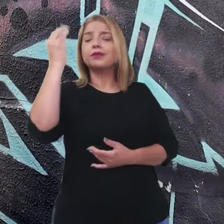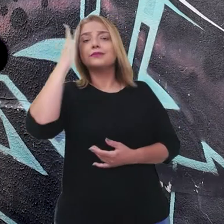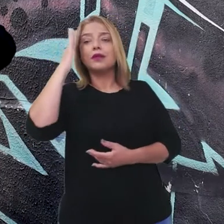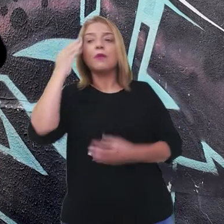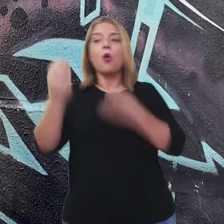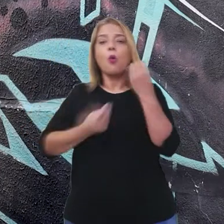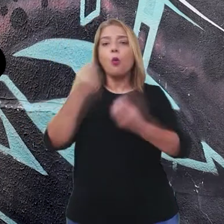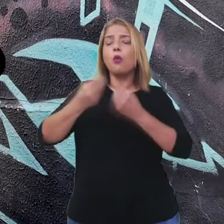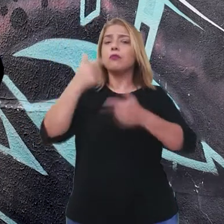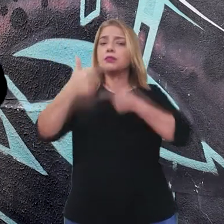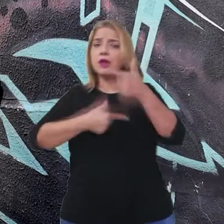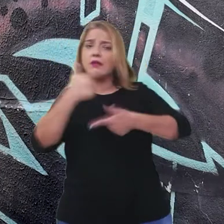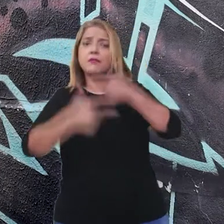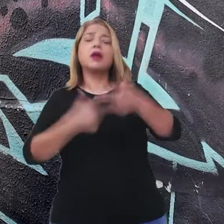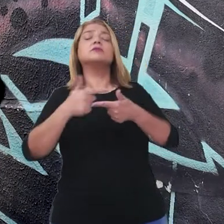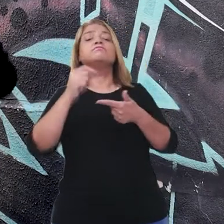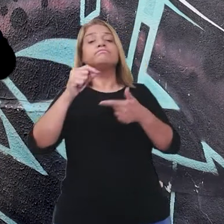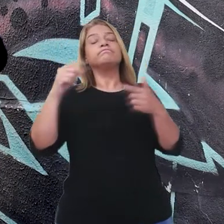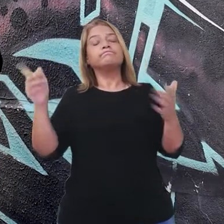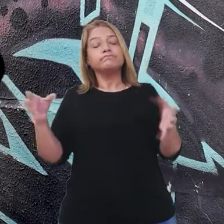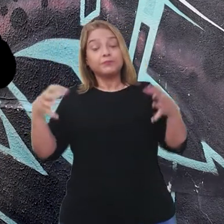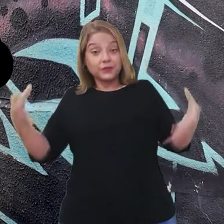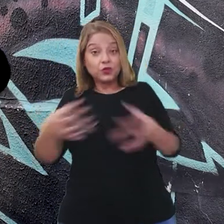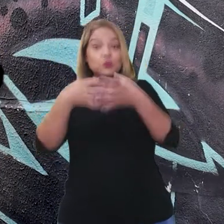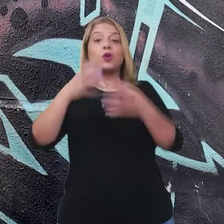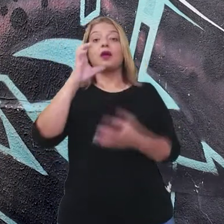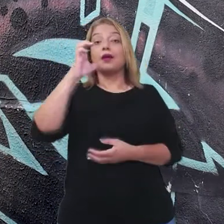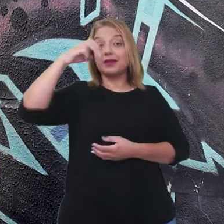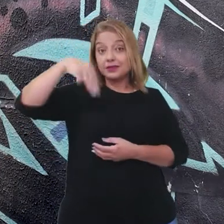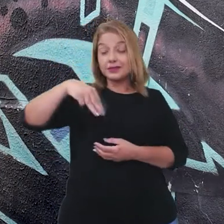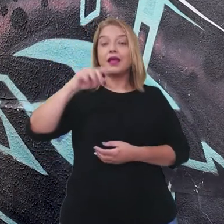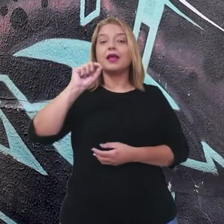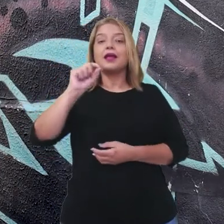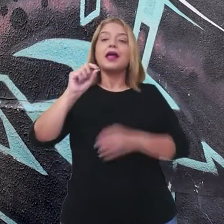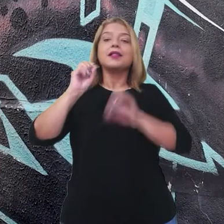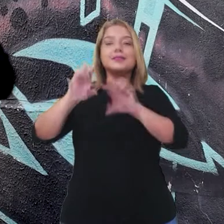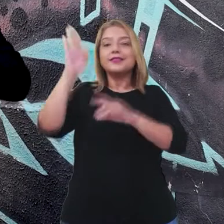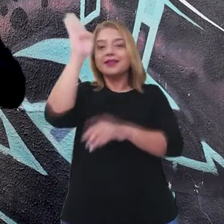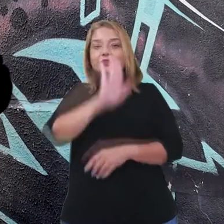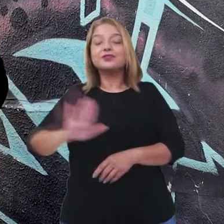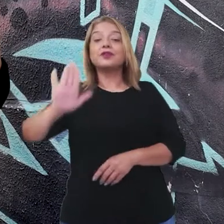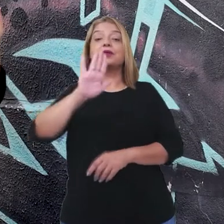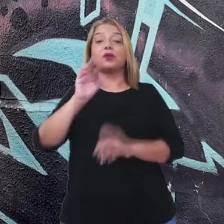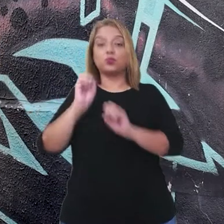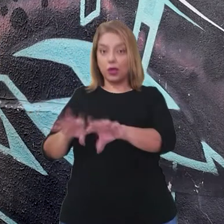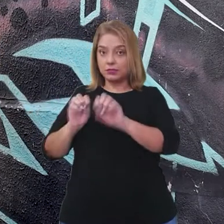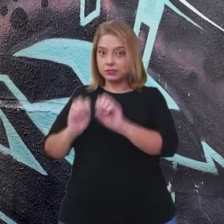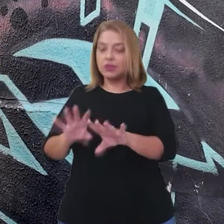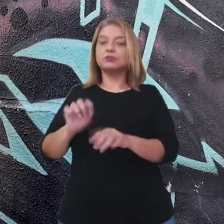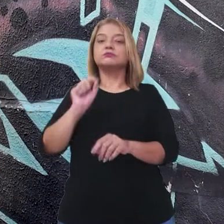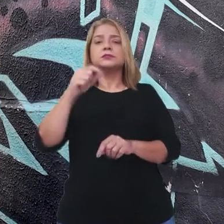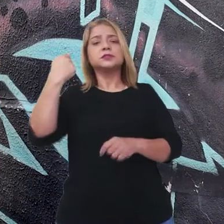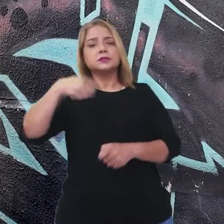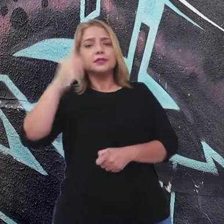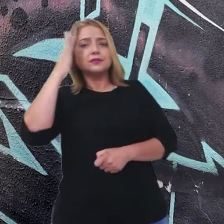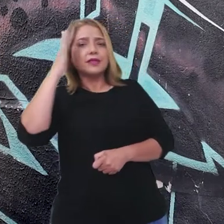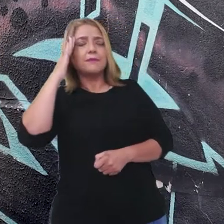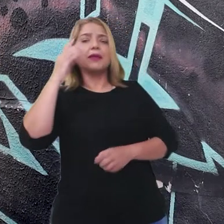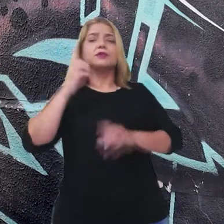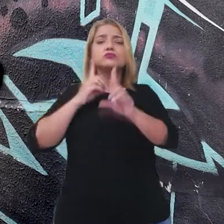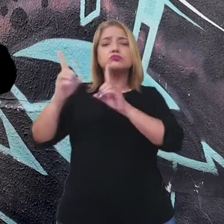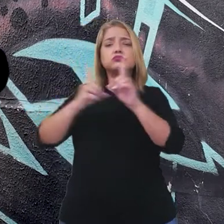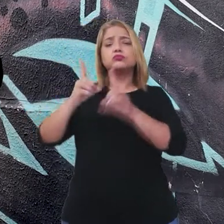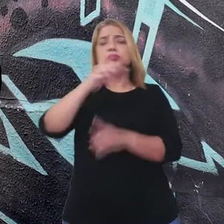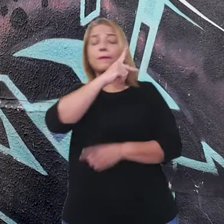definido pela Câmara de Educação Básica do Conselho Nacional de Educação, que visam orientar as políticas públicas, o